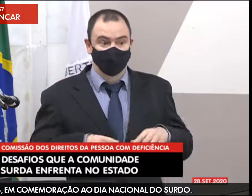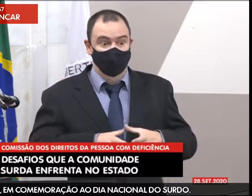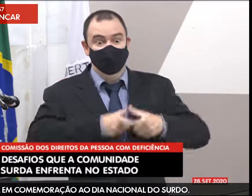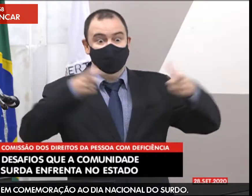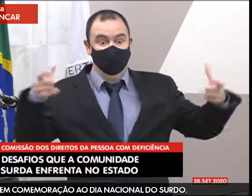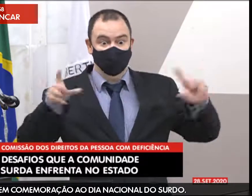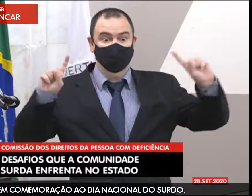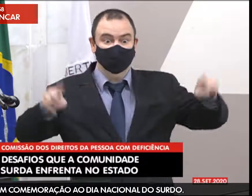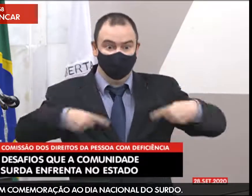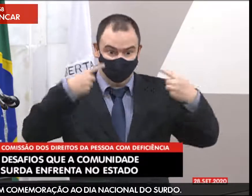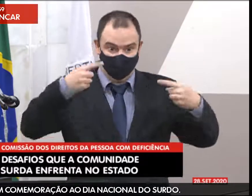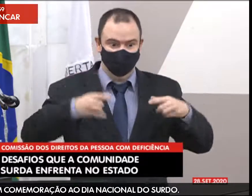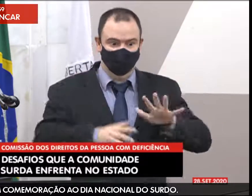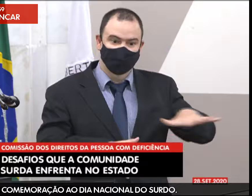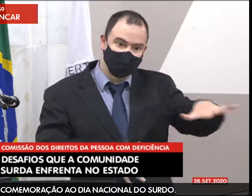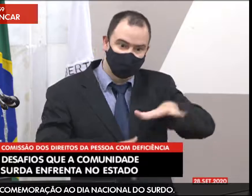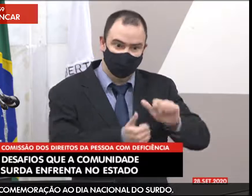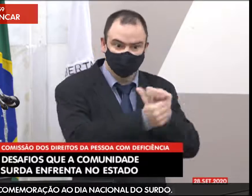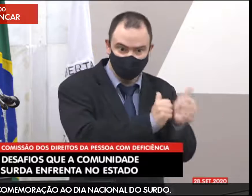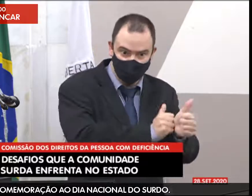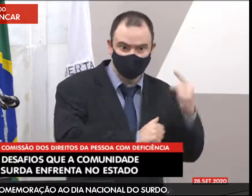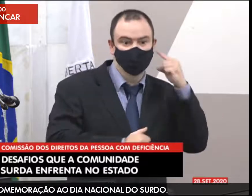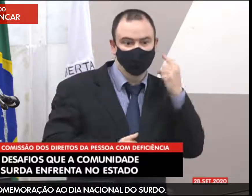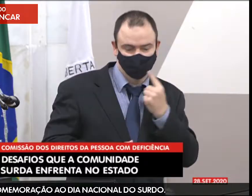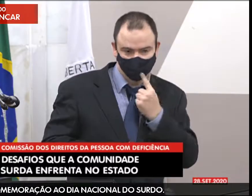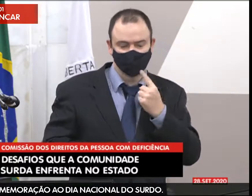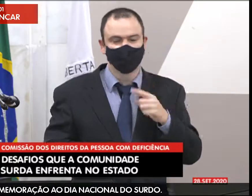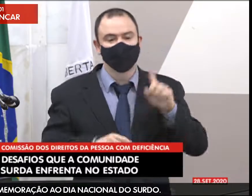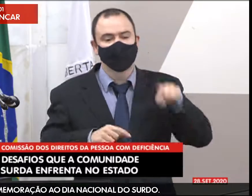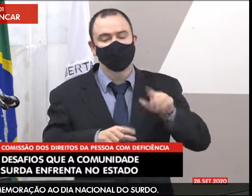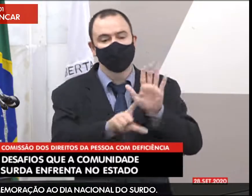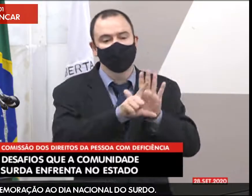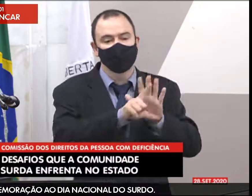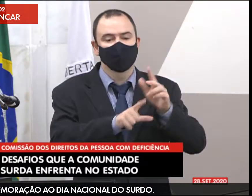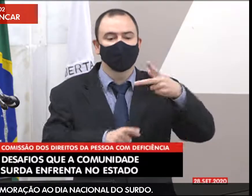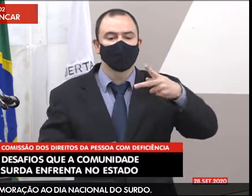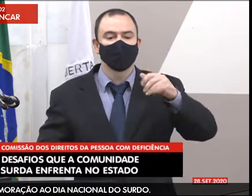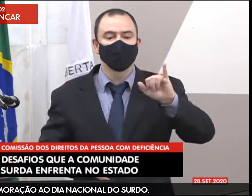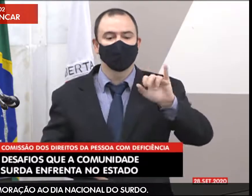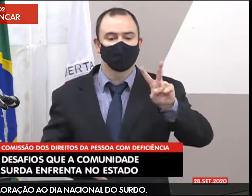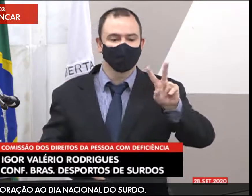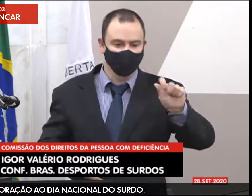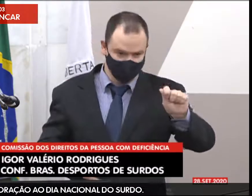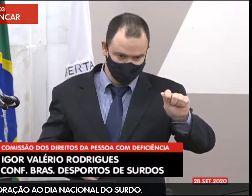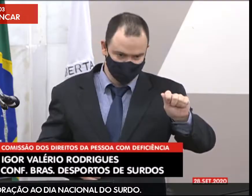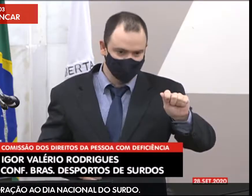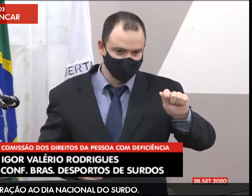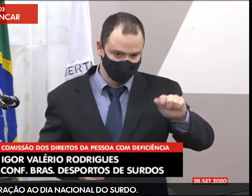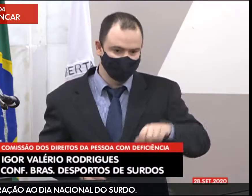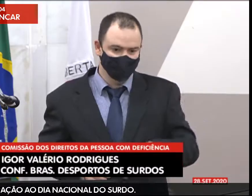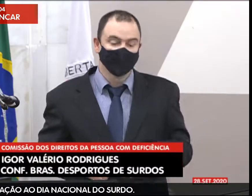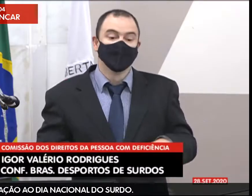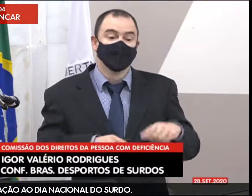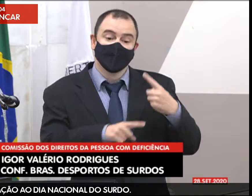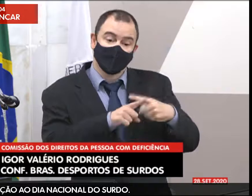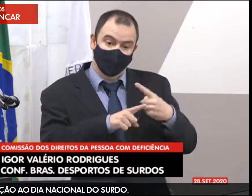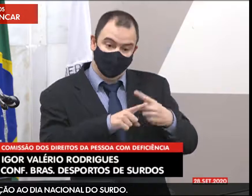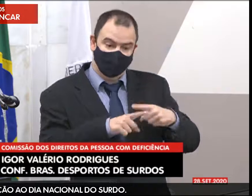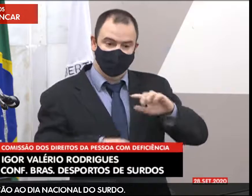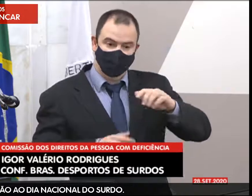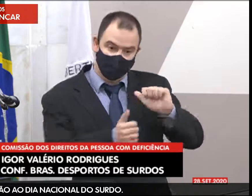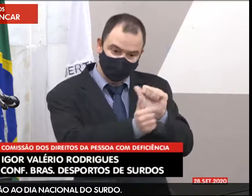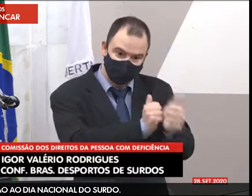Então, por exemplo, a maioria dos desafios na área do esporte para os surdos é da lei PIVA, por exemplo.